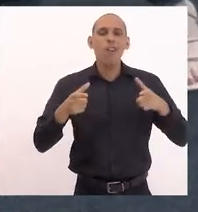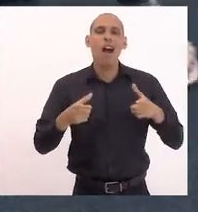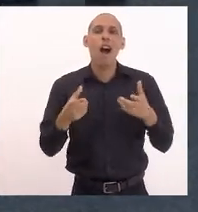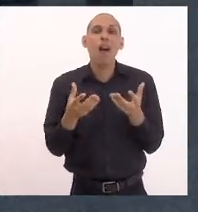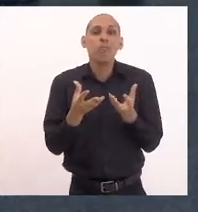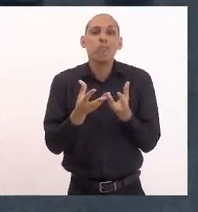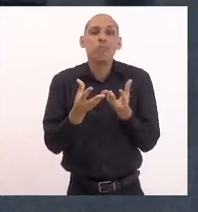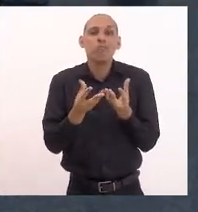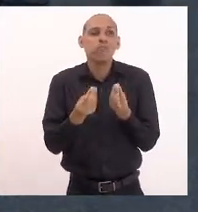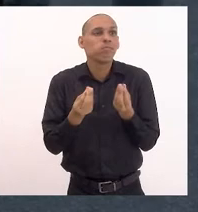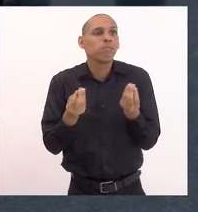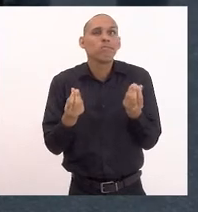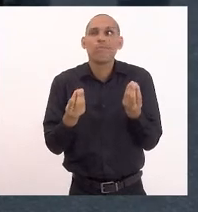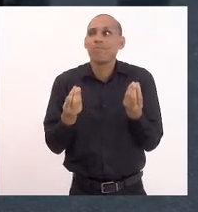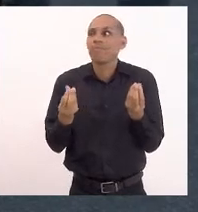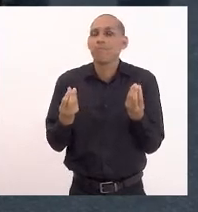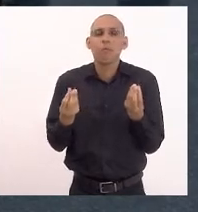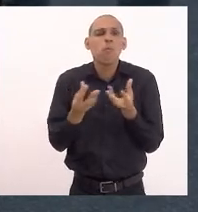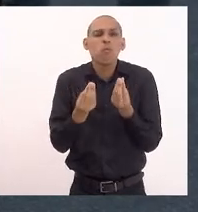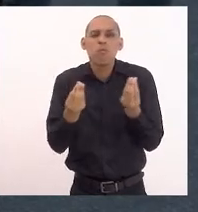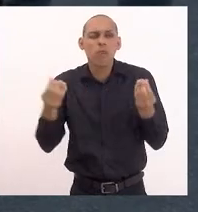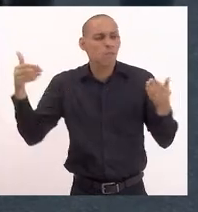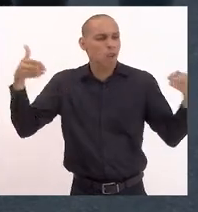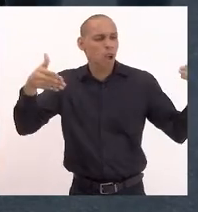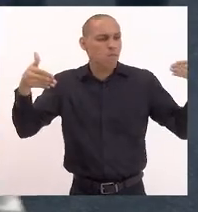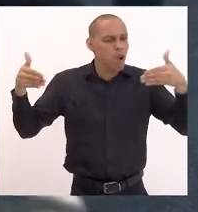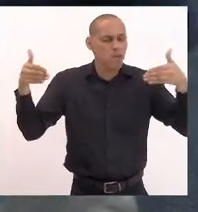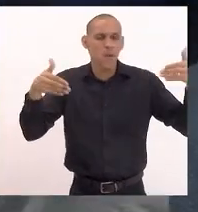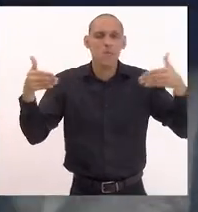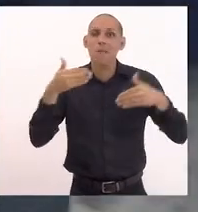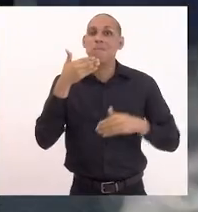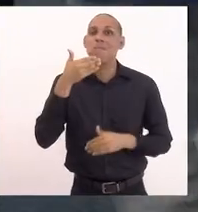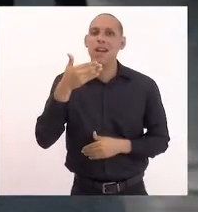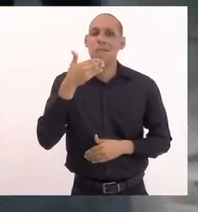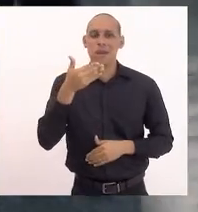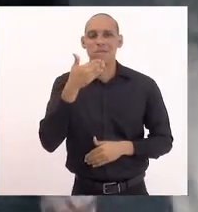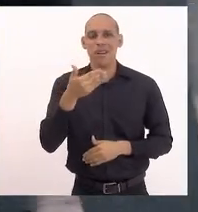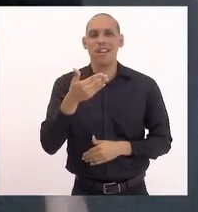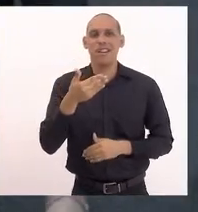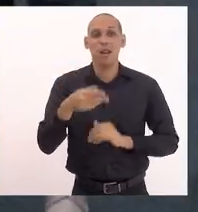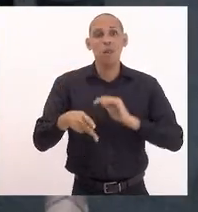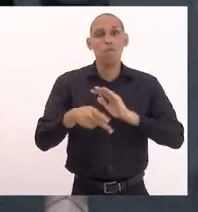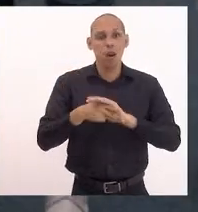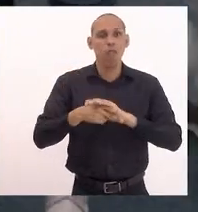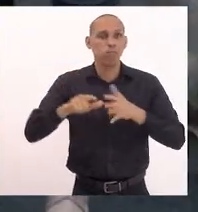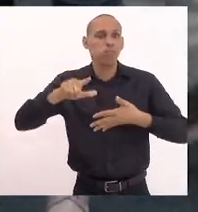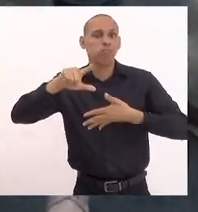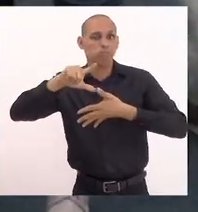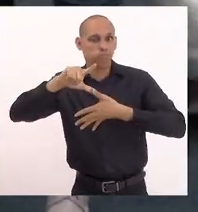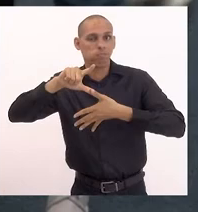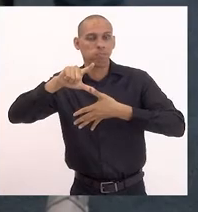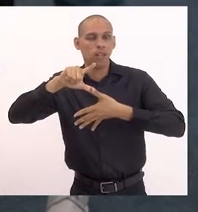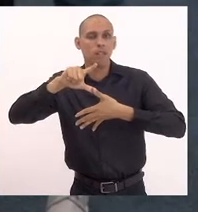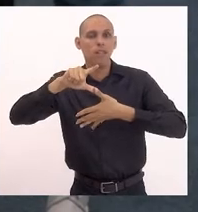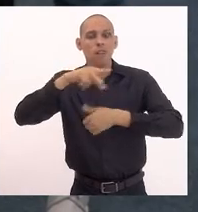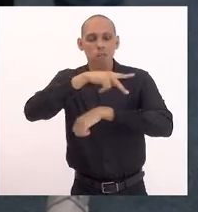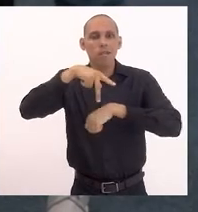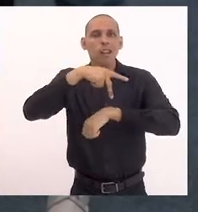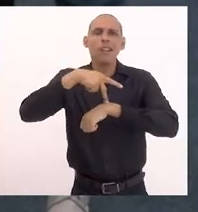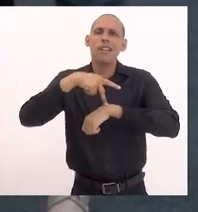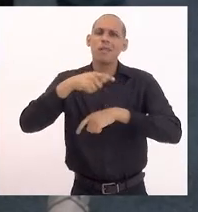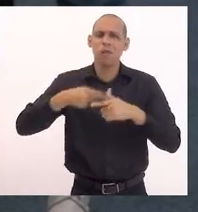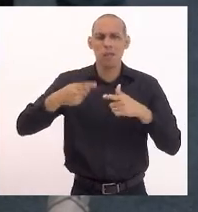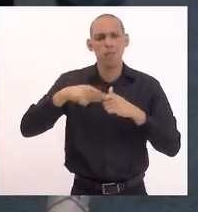solicitado por alguns imigrantes da América Latina, de países que têm tido